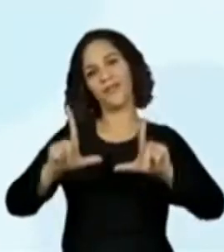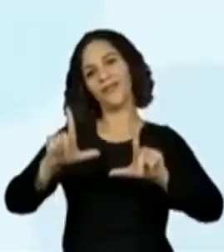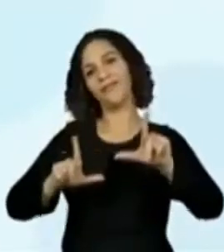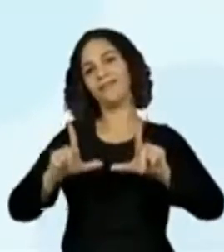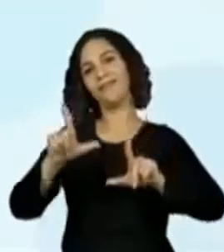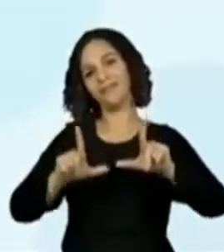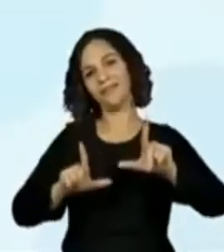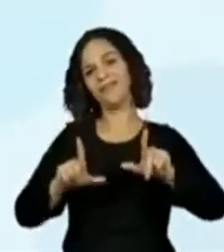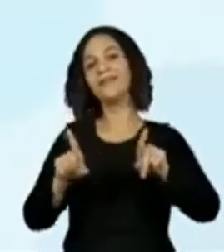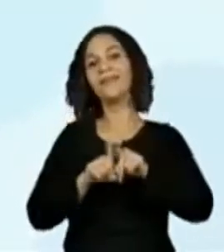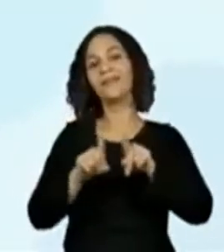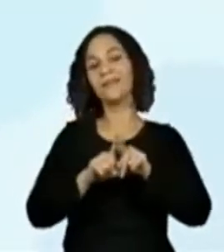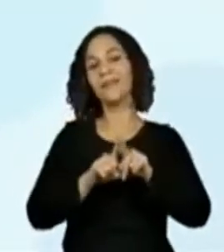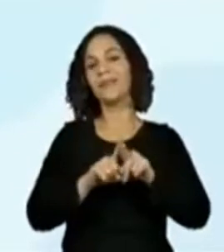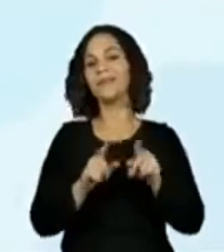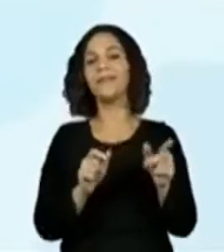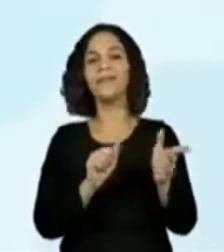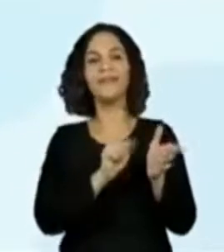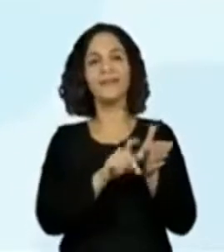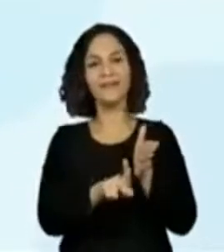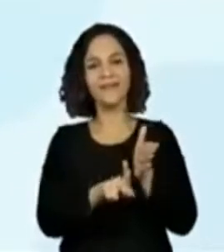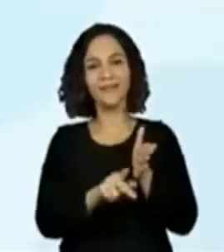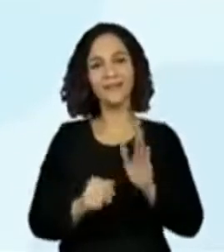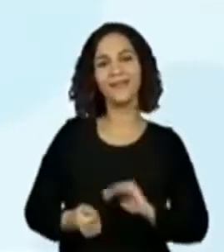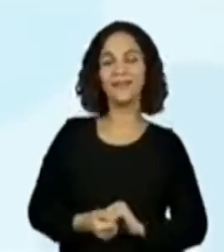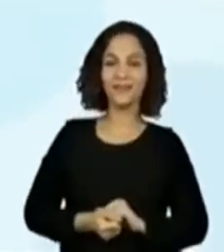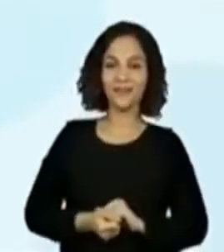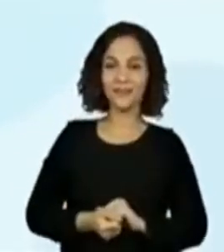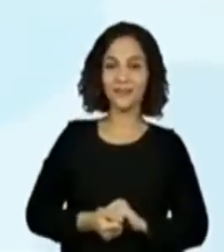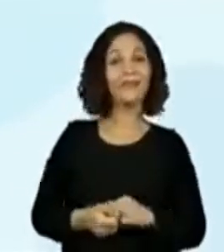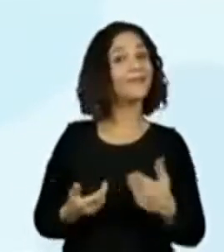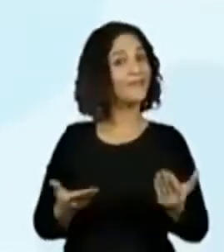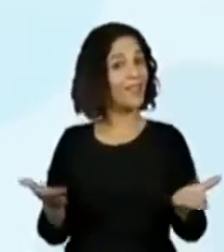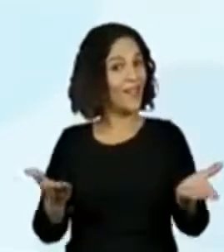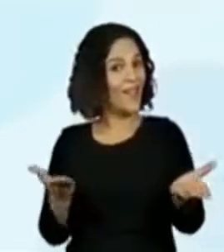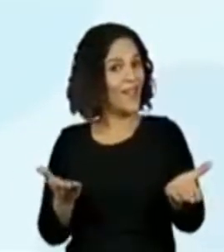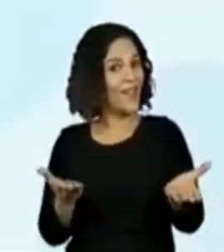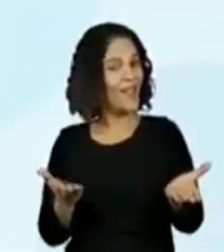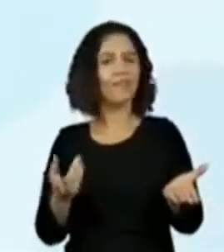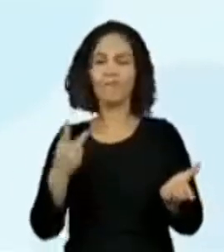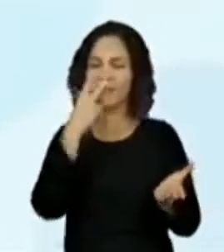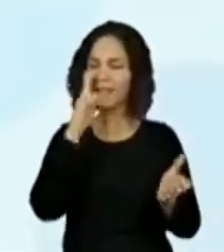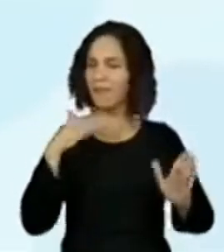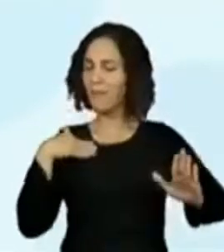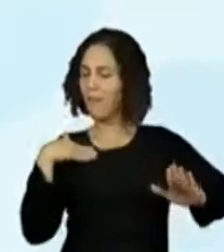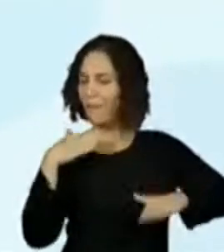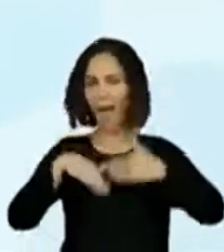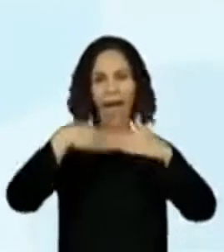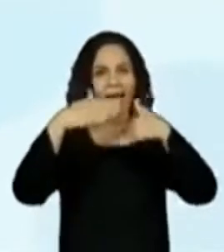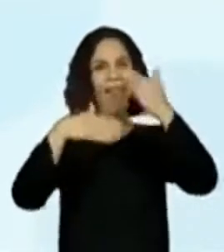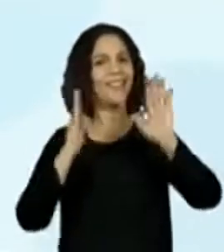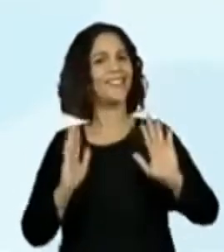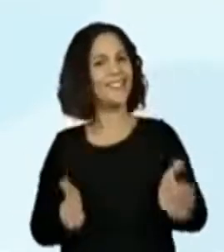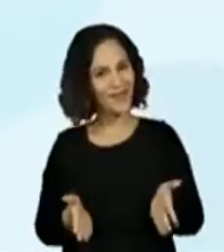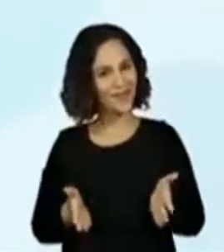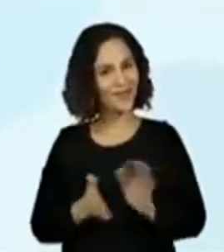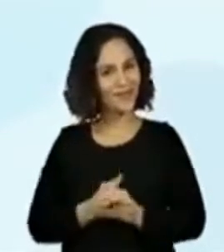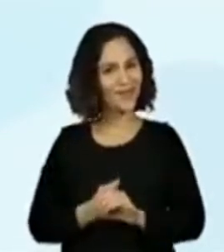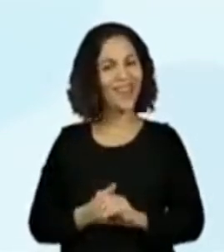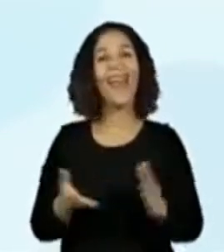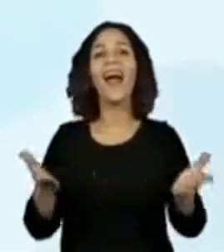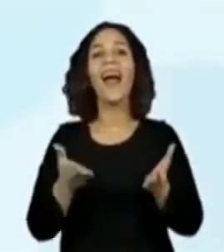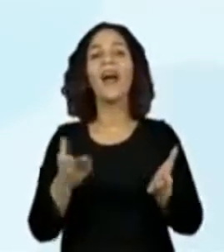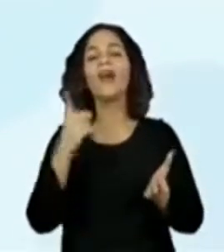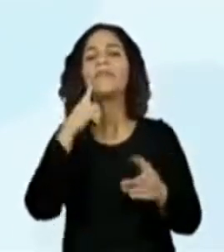e no aplicativo. Nós estamos muito modernos. E quando nós vamos